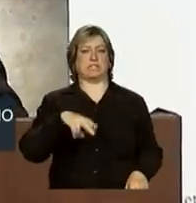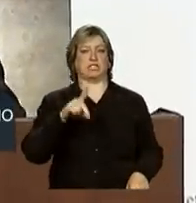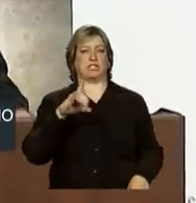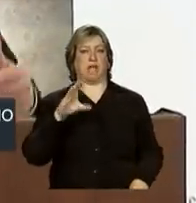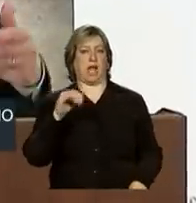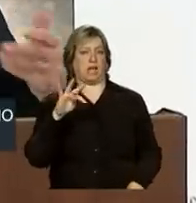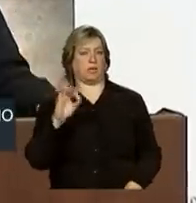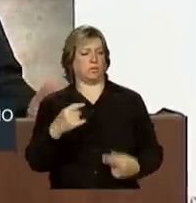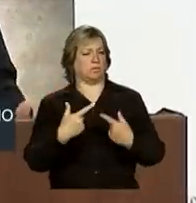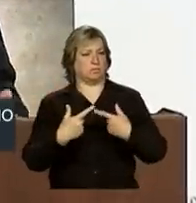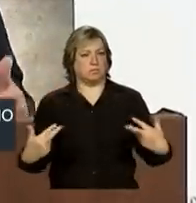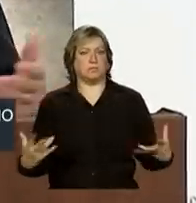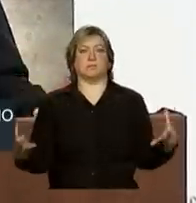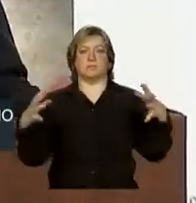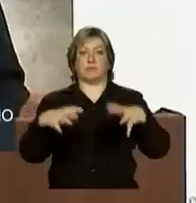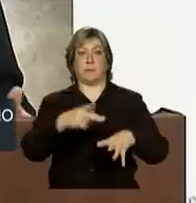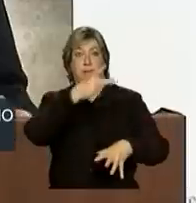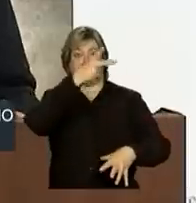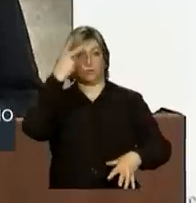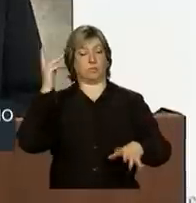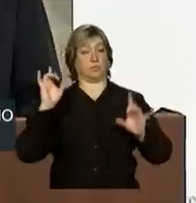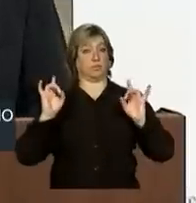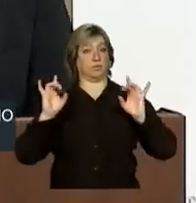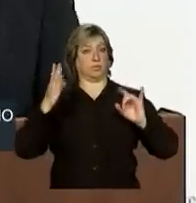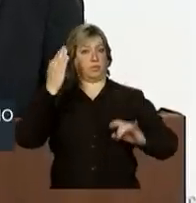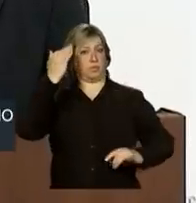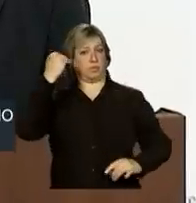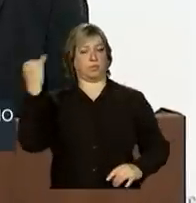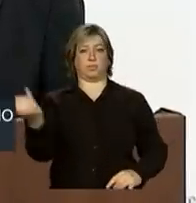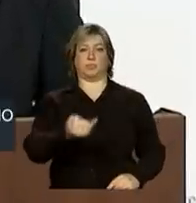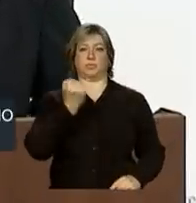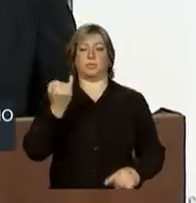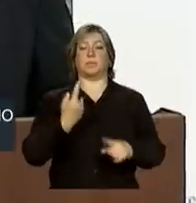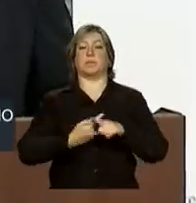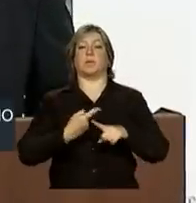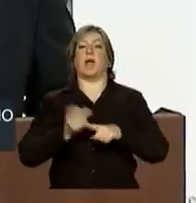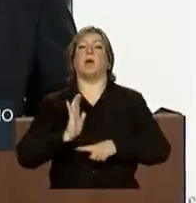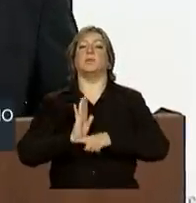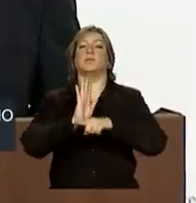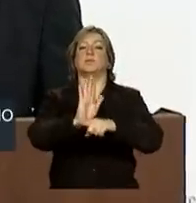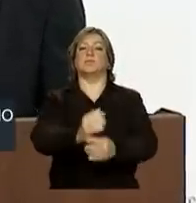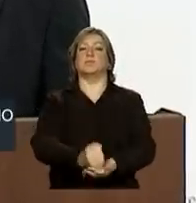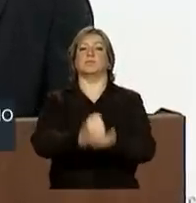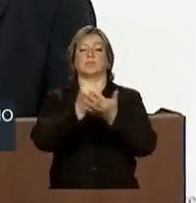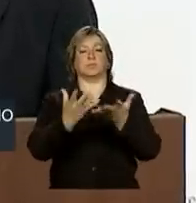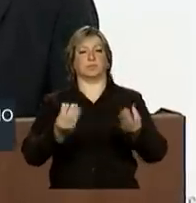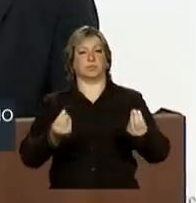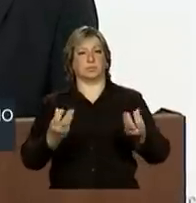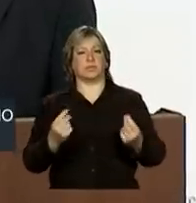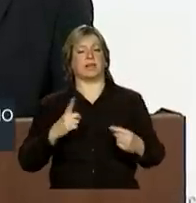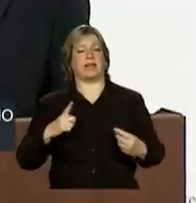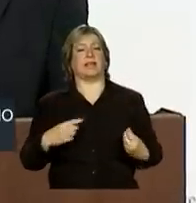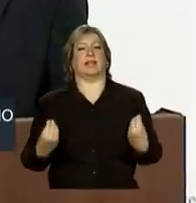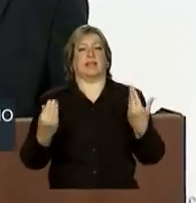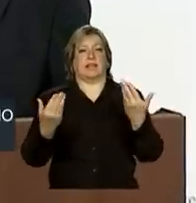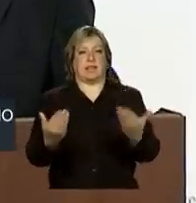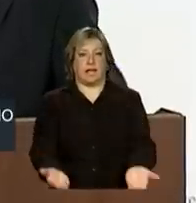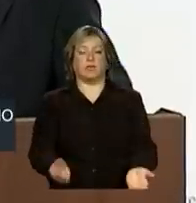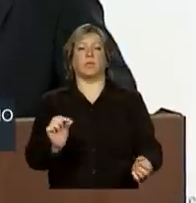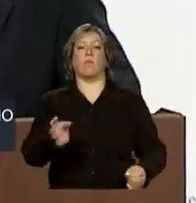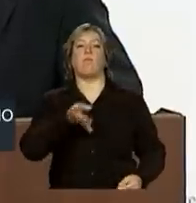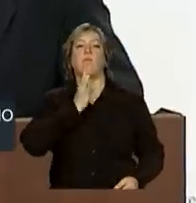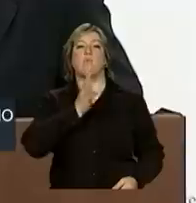pessoas ilustres pela contribuição que dão, que tem dado ao